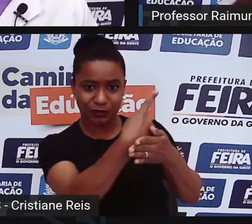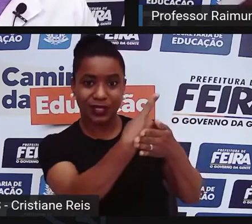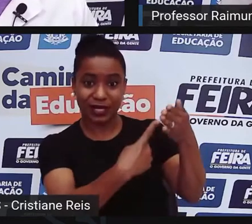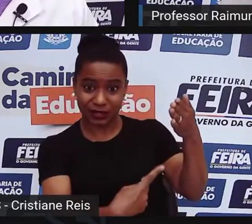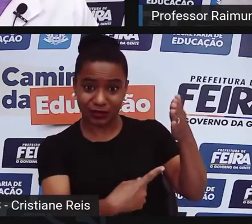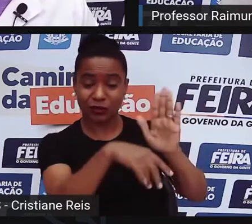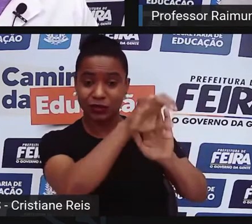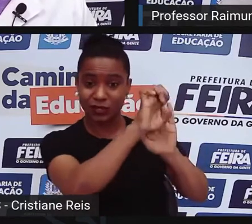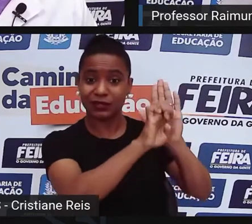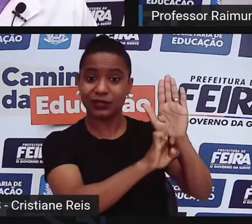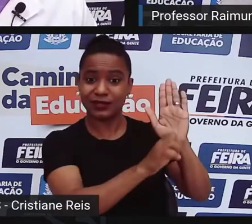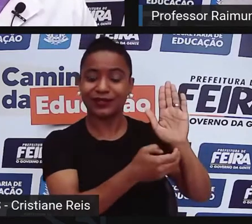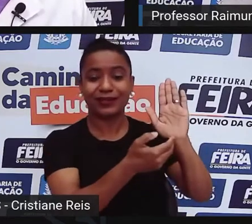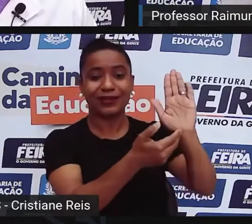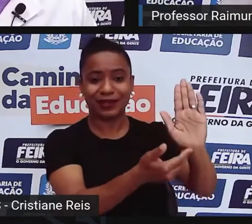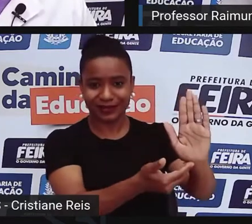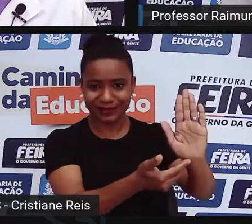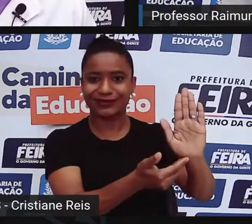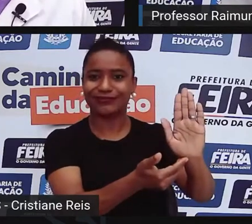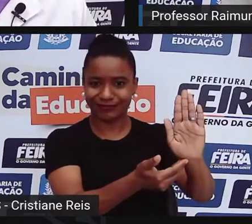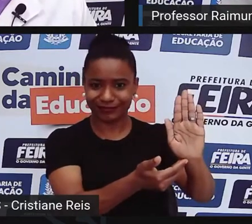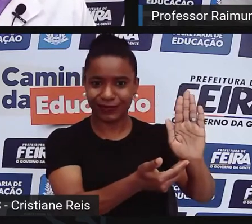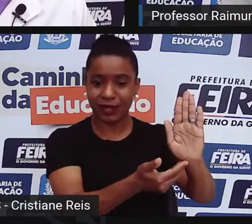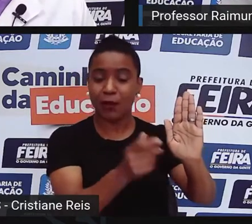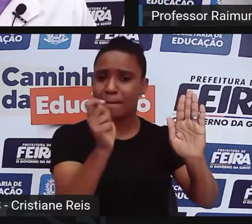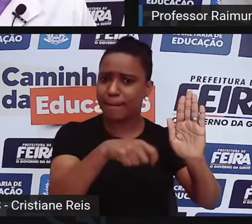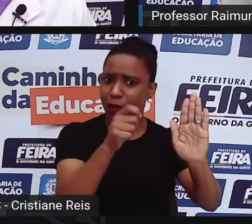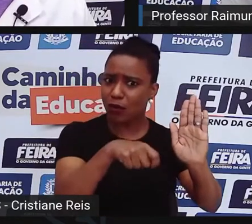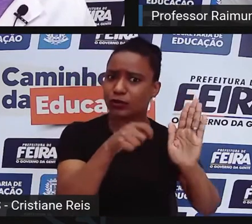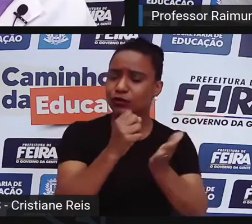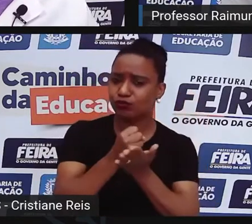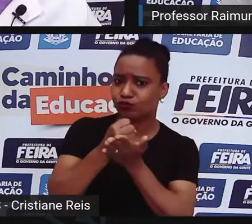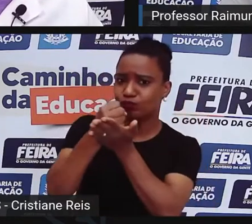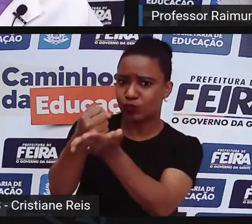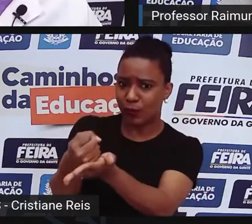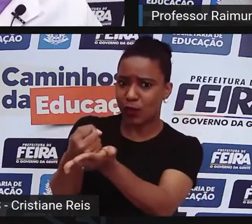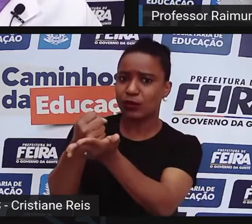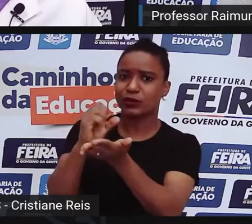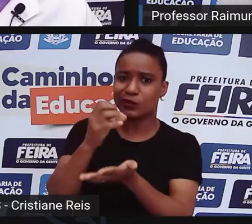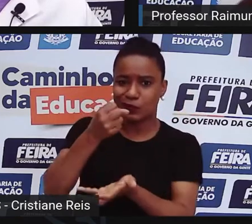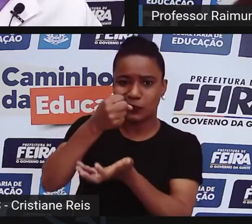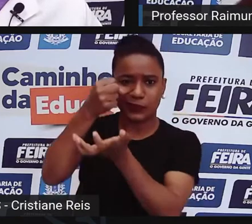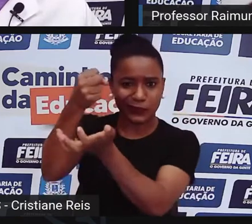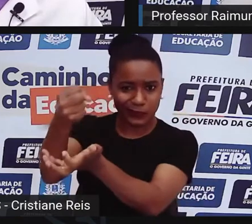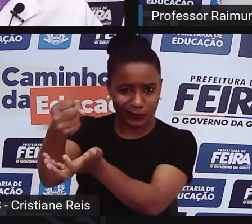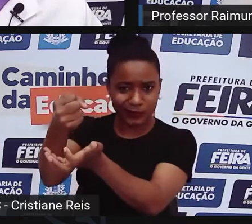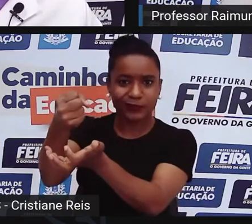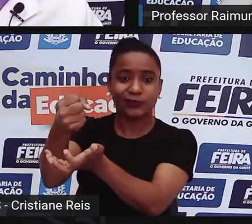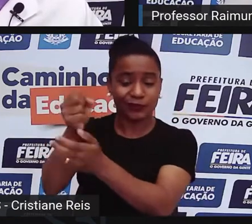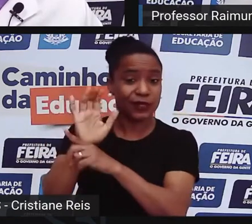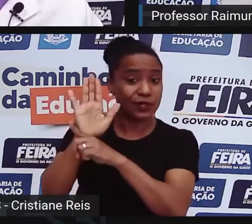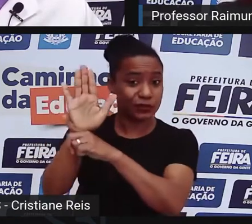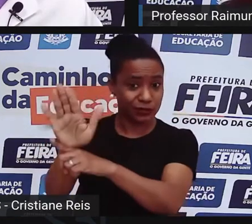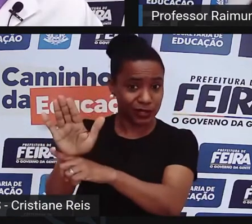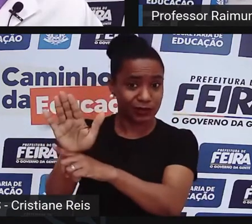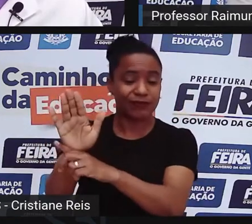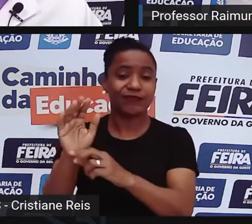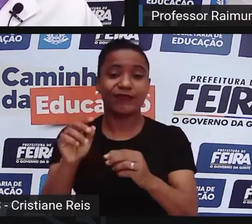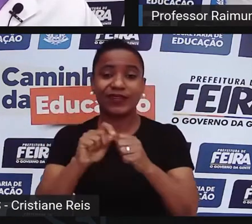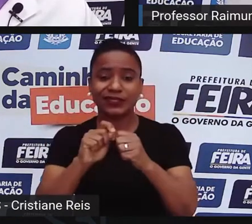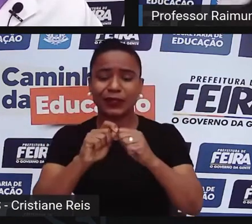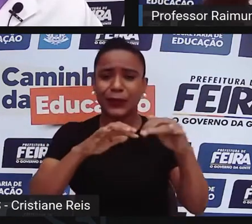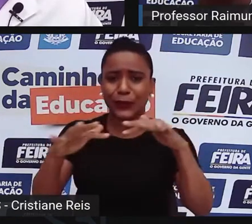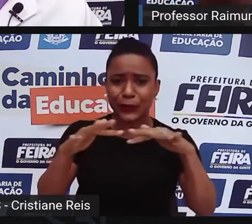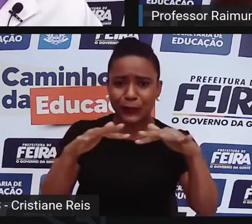editais, que podem dar um sustentamento melhor para que a gente possa fazer a nossa manifestação mais